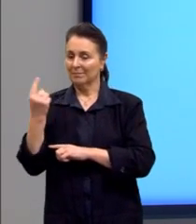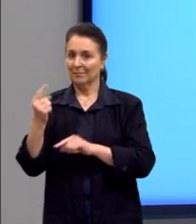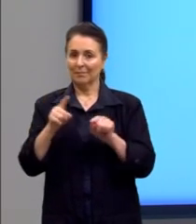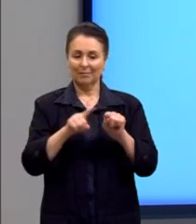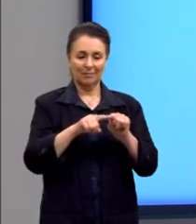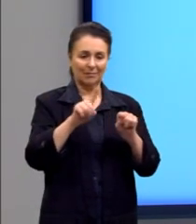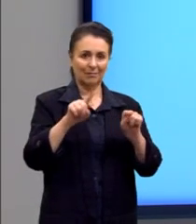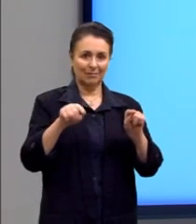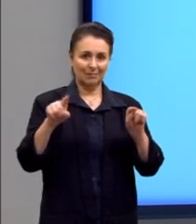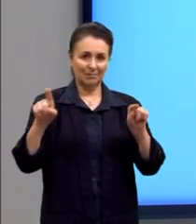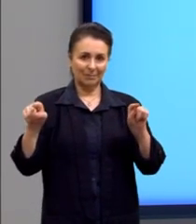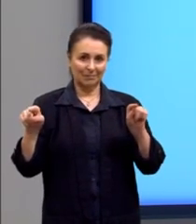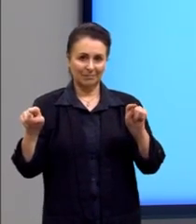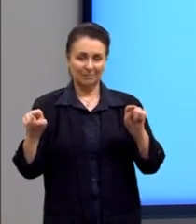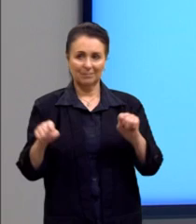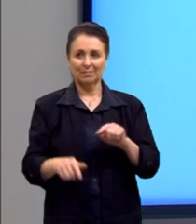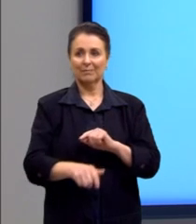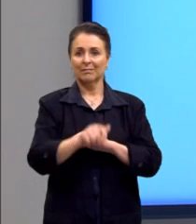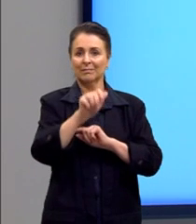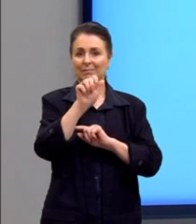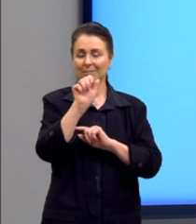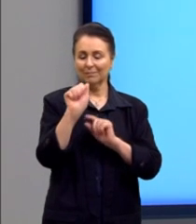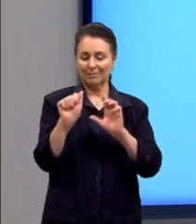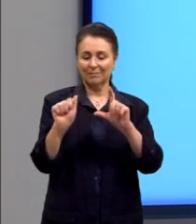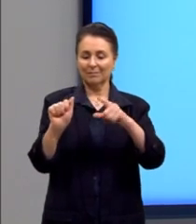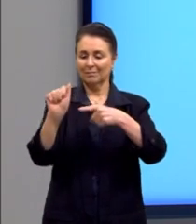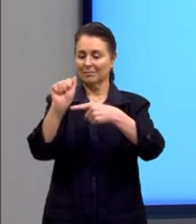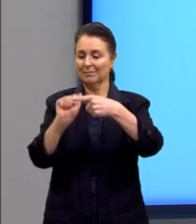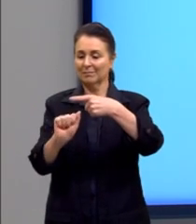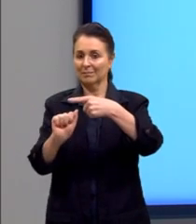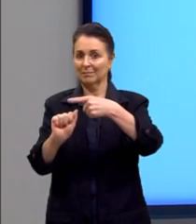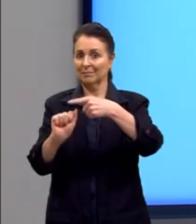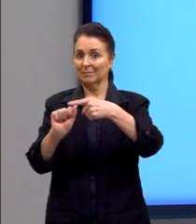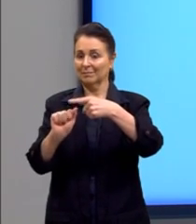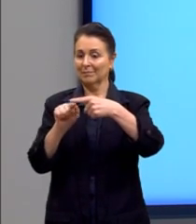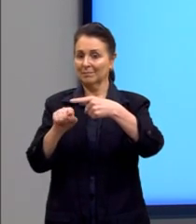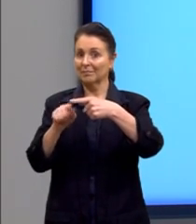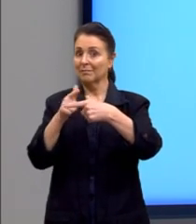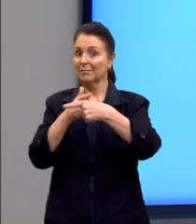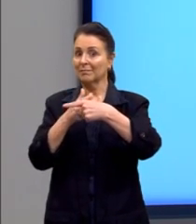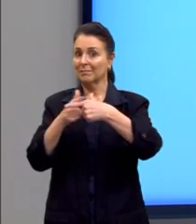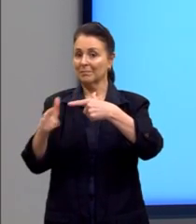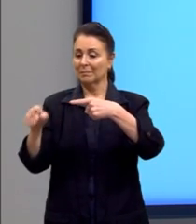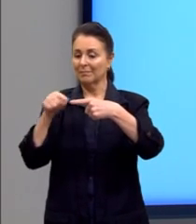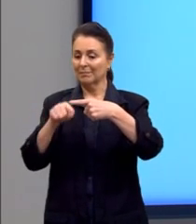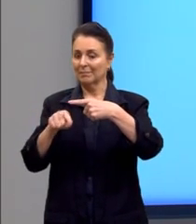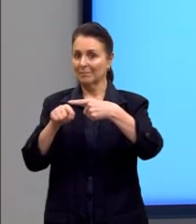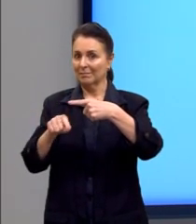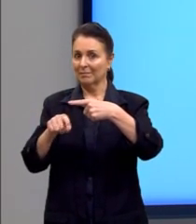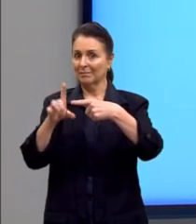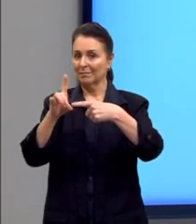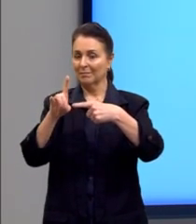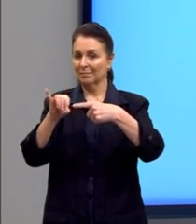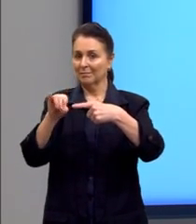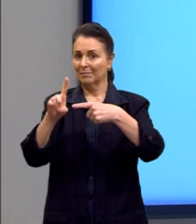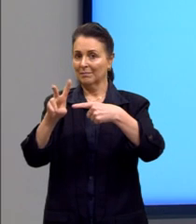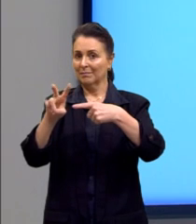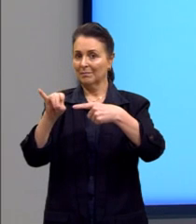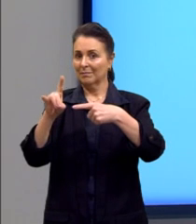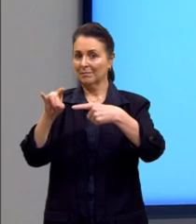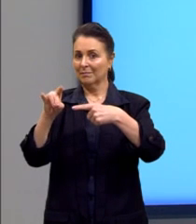variável. Então, aqui o A, ele estava dividindo, né? Ele estava no denominador da nossa fração.